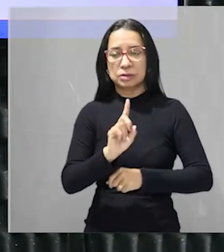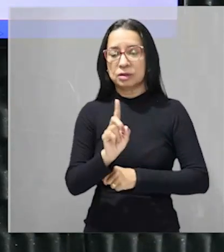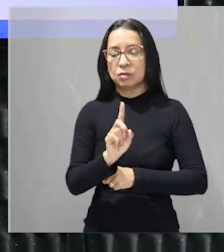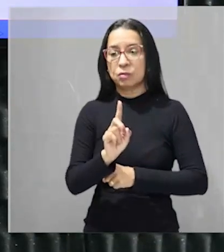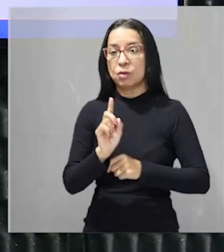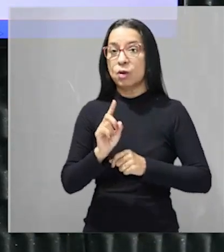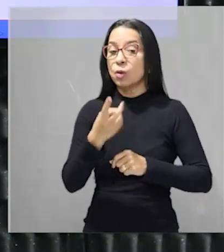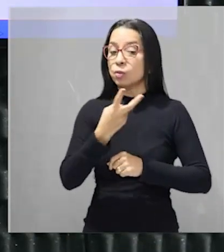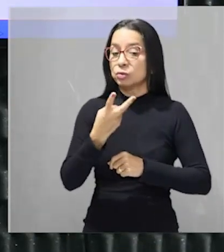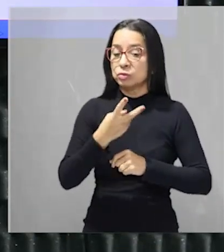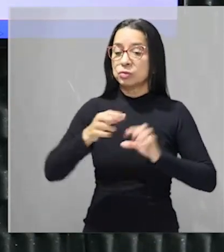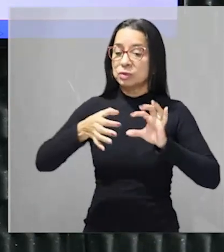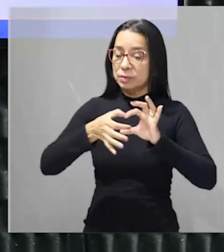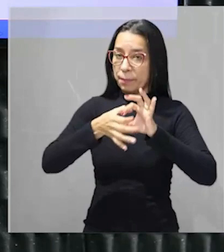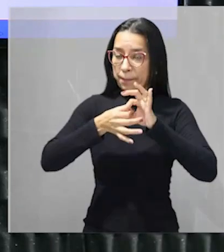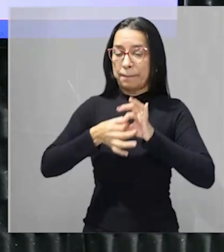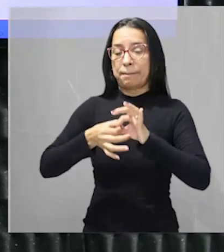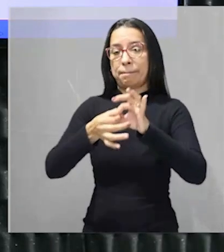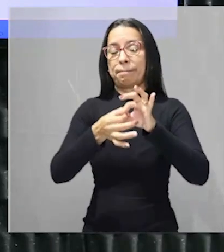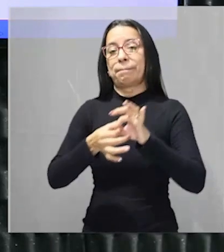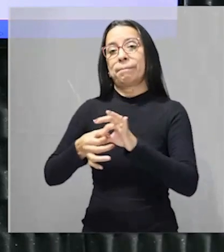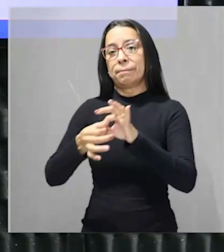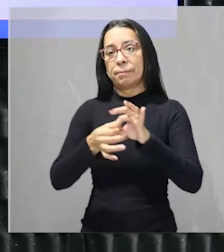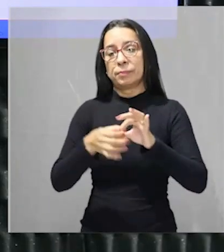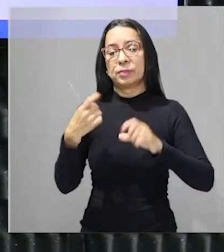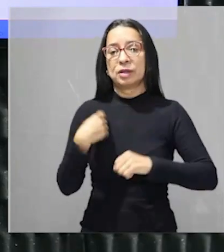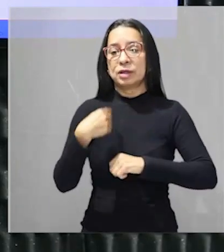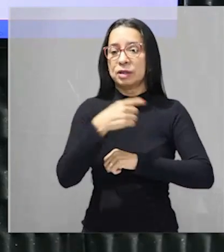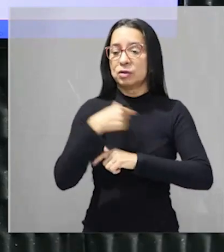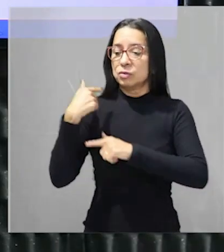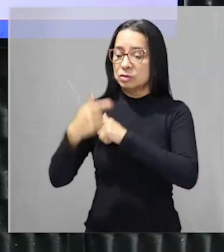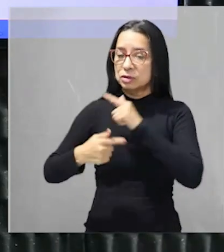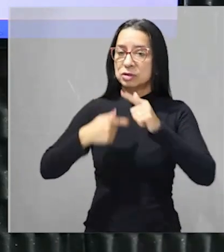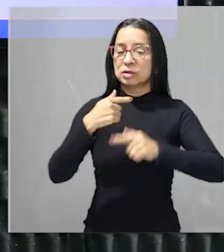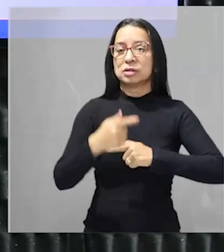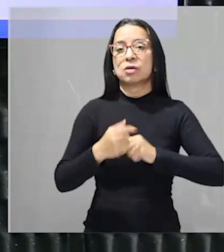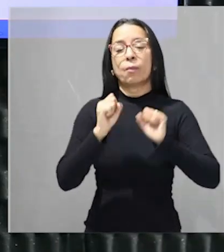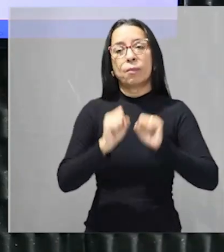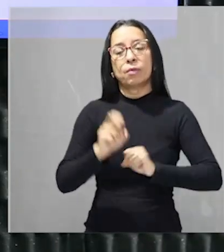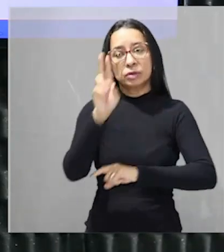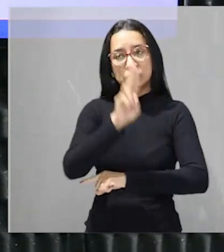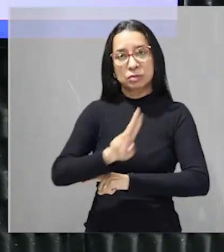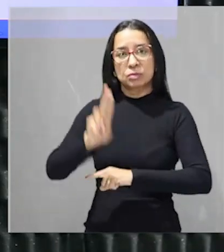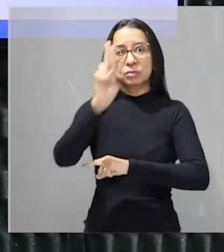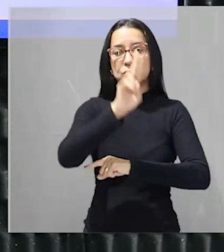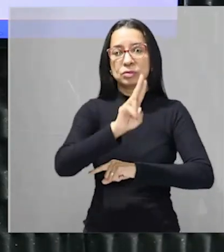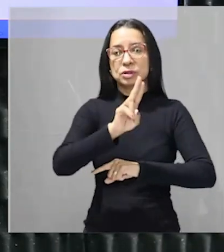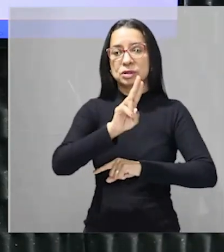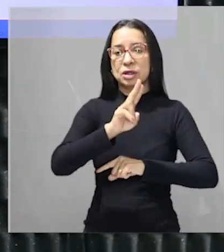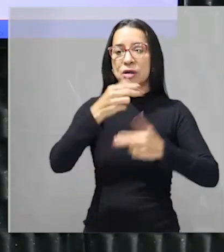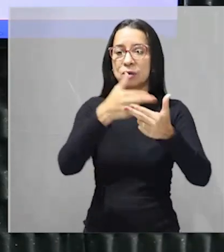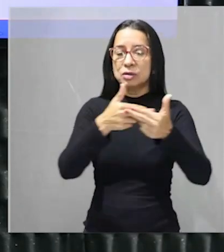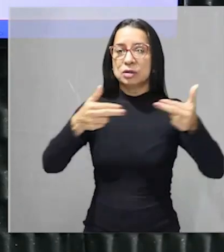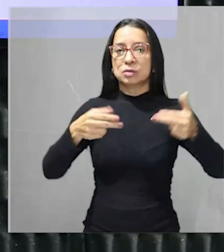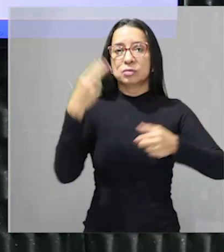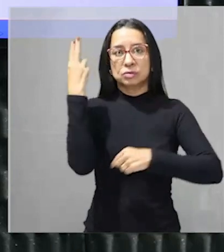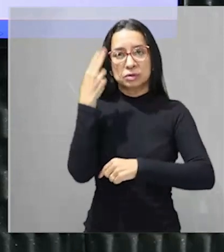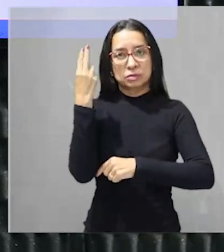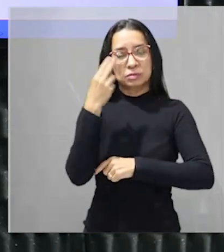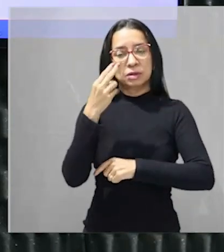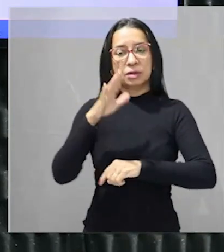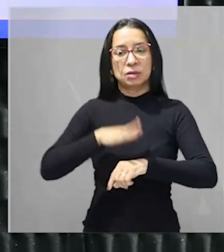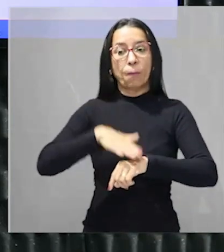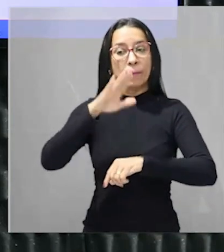Marcos? pra que a nossa geração atual possa se utilizar dos recursos naturais mas o mais importante